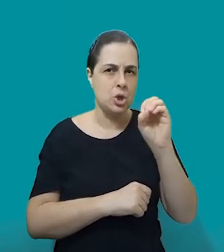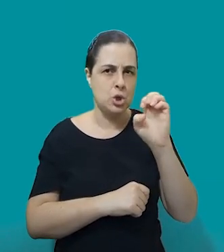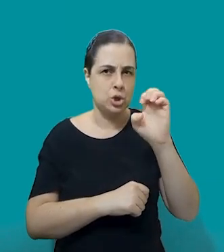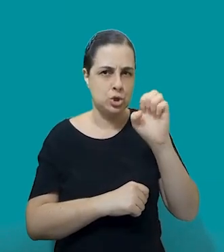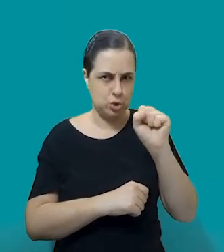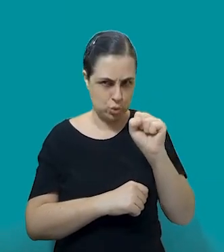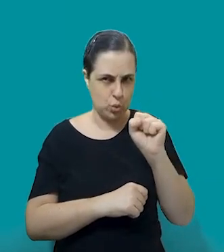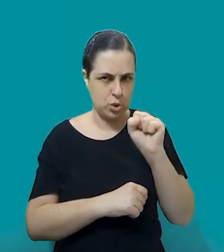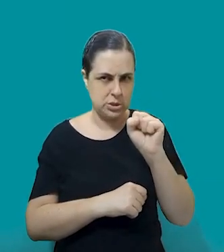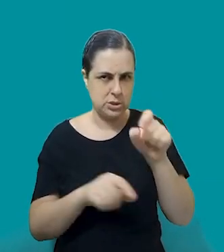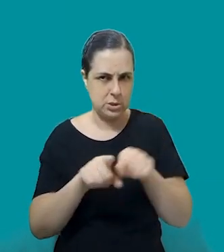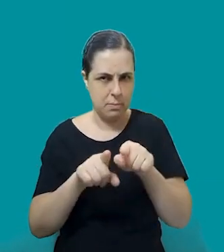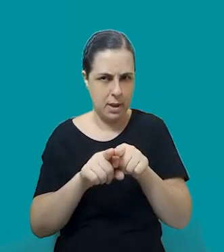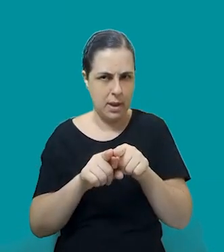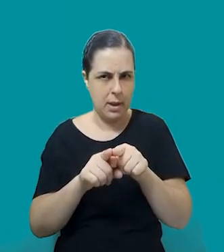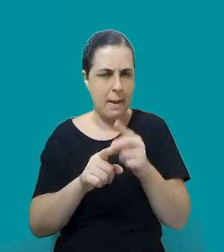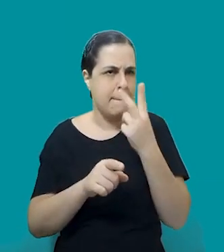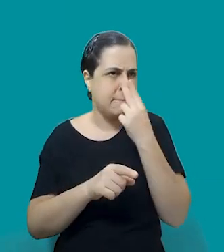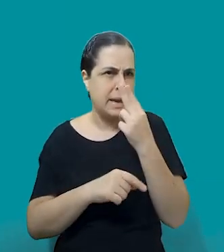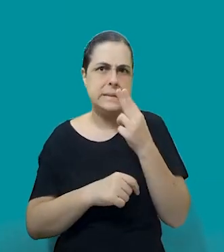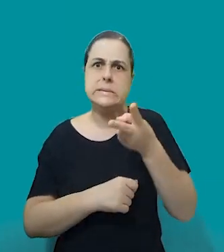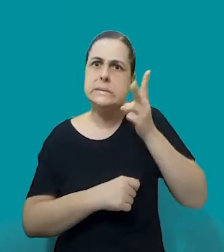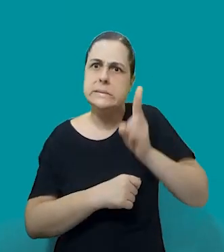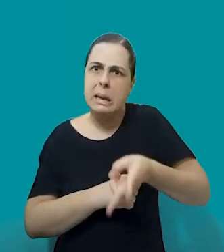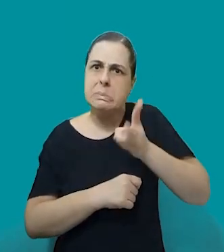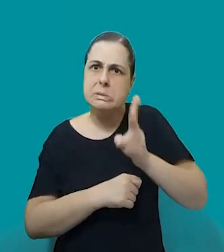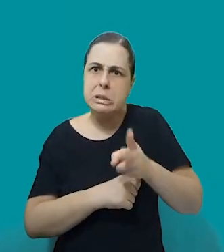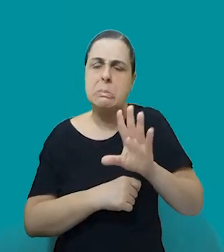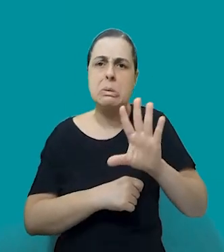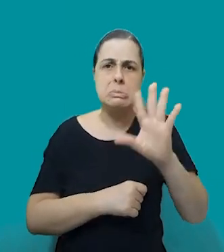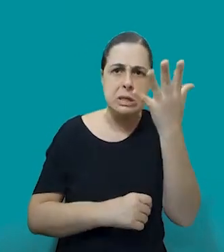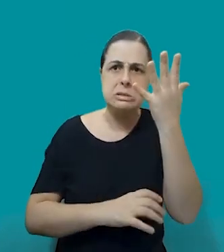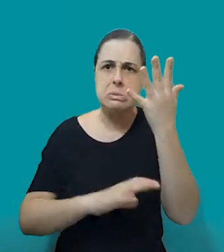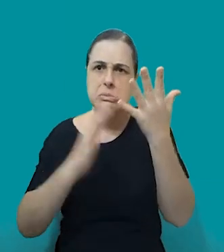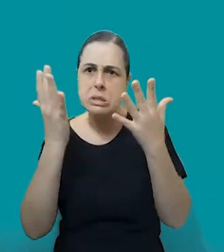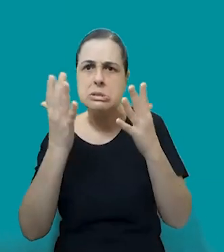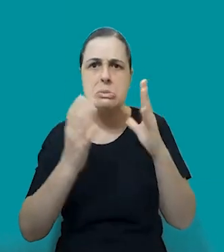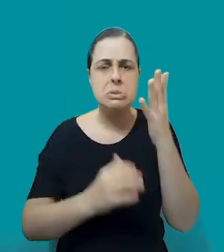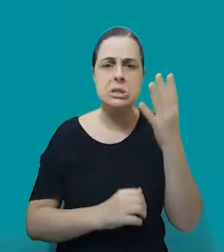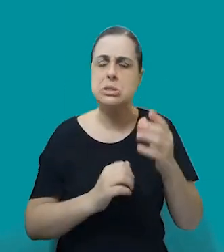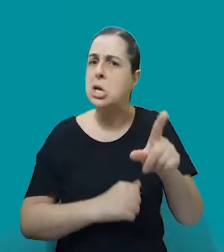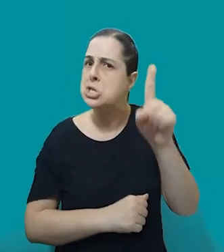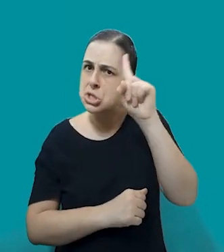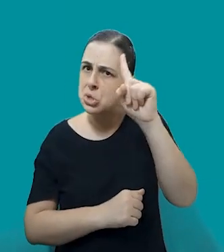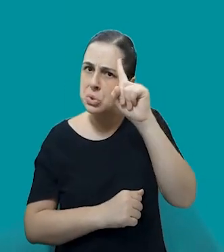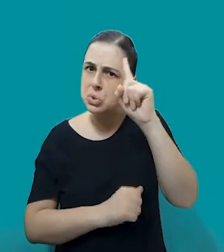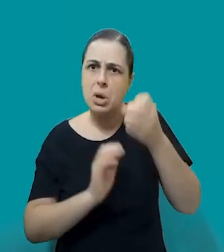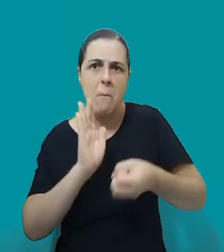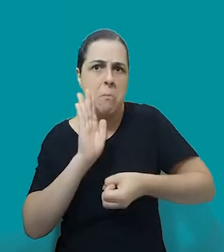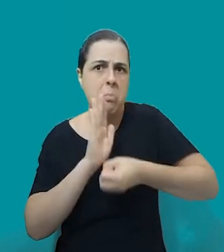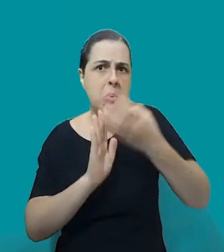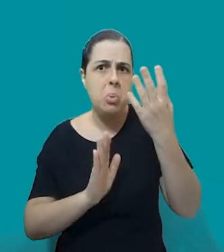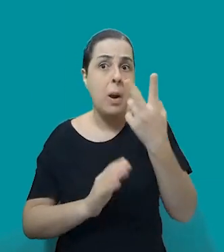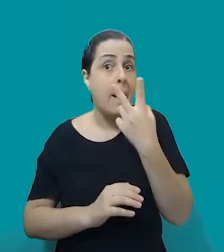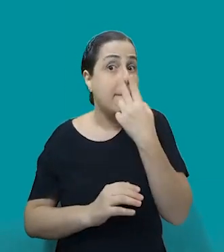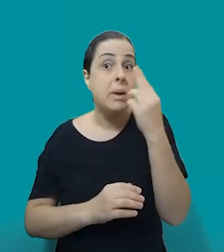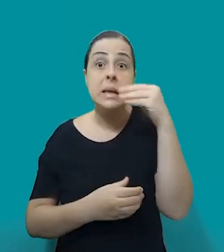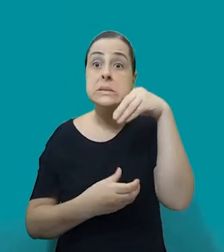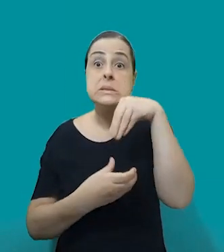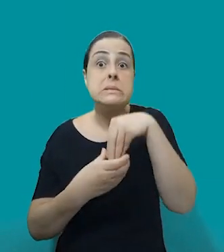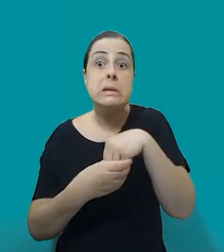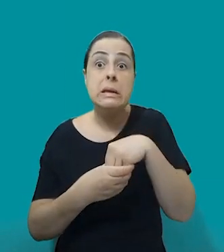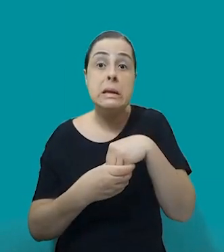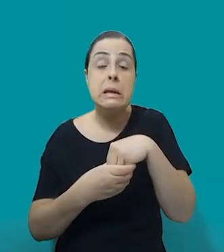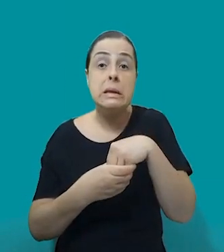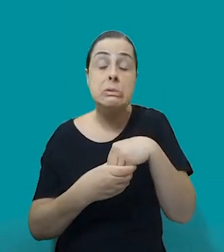porque ela é recorrente e ela está quase que introjetada dentro do corpo